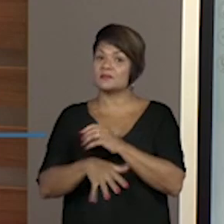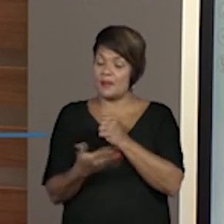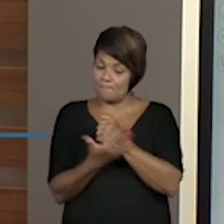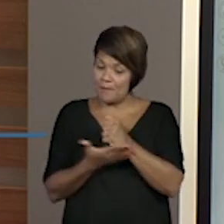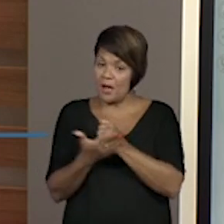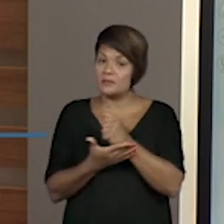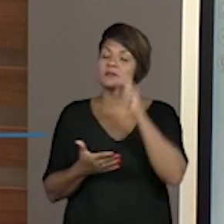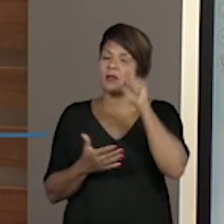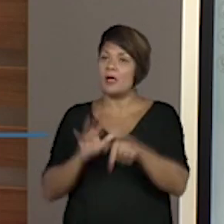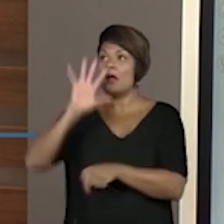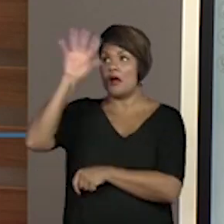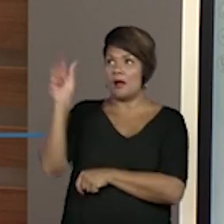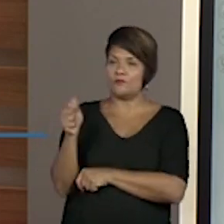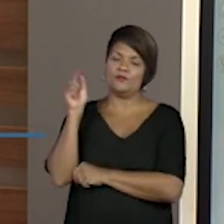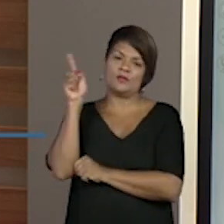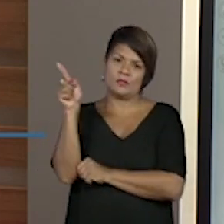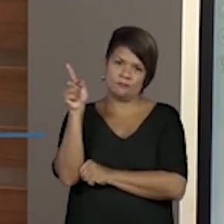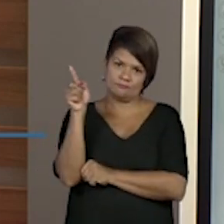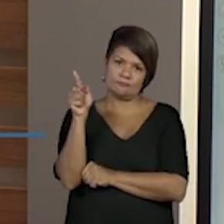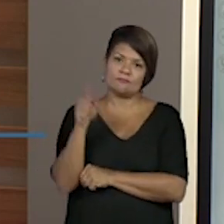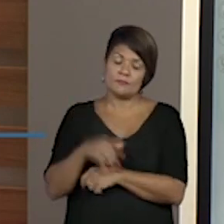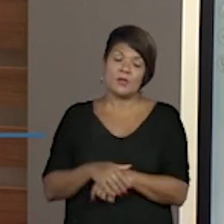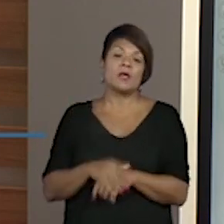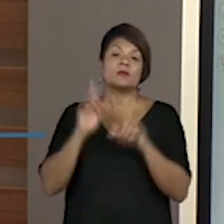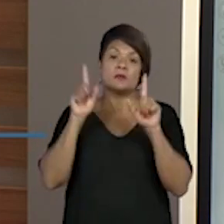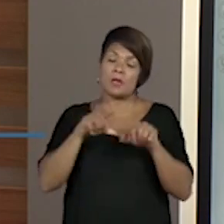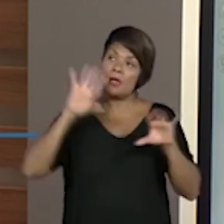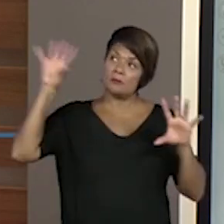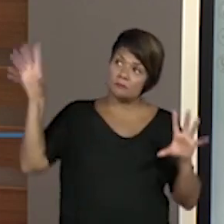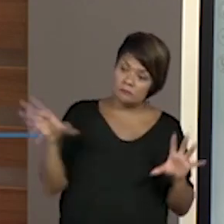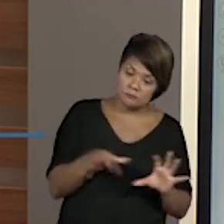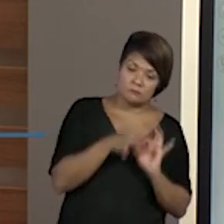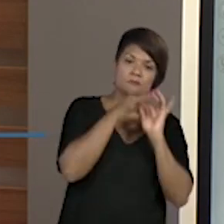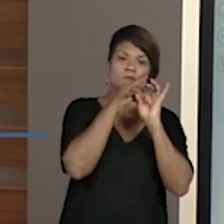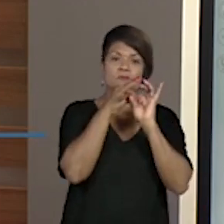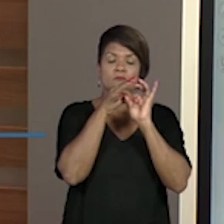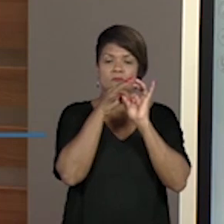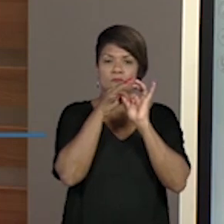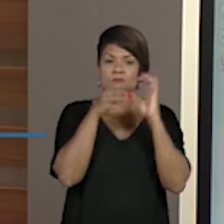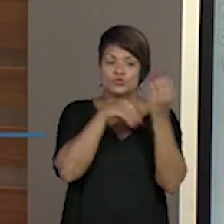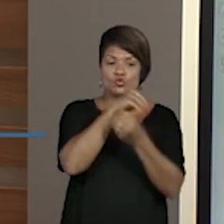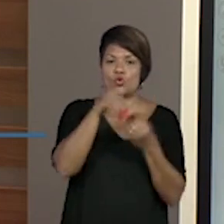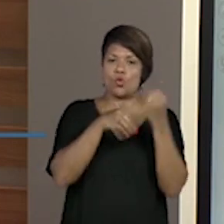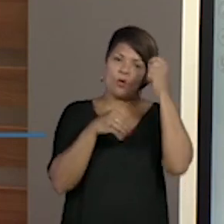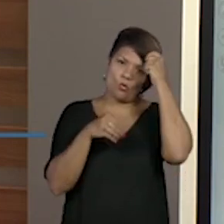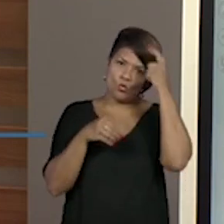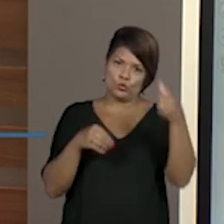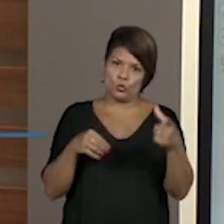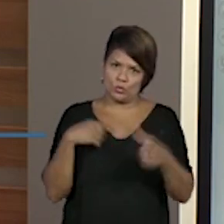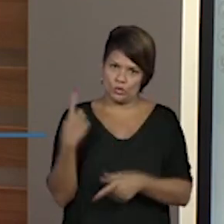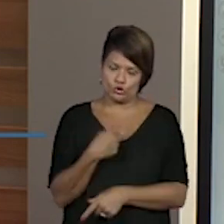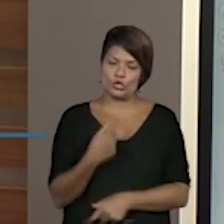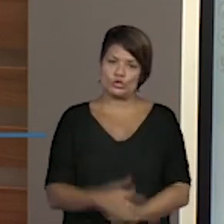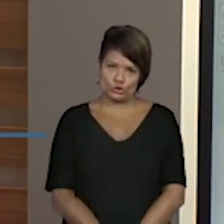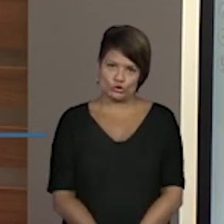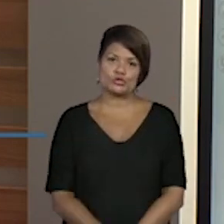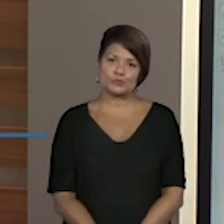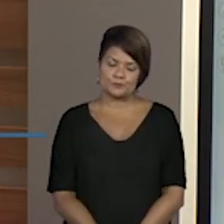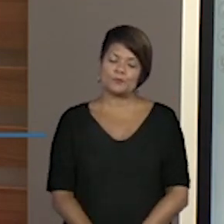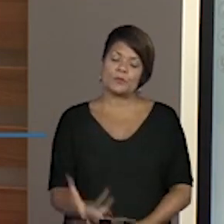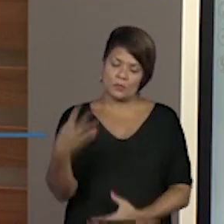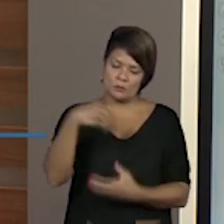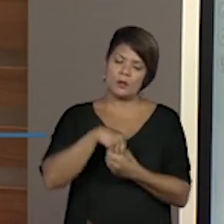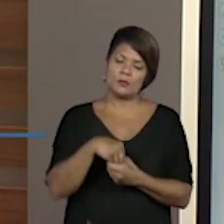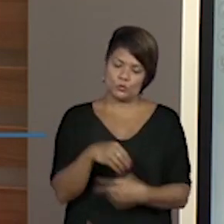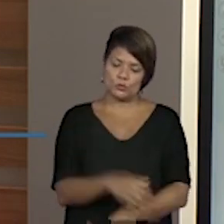são completamente juntas com a nossa cultura. Então, a gente consegue ver a cultura junto com